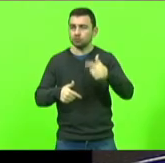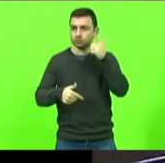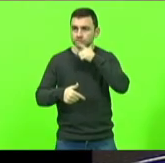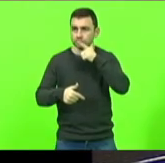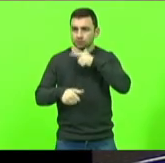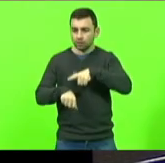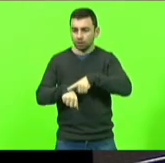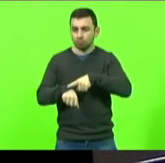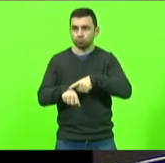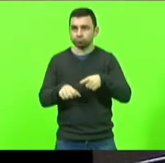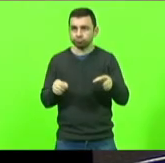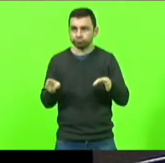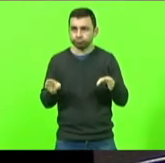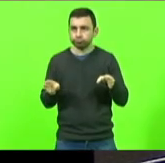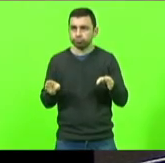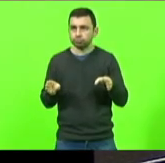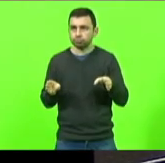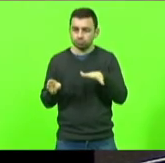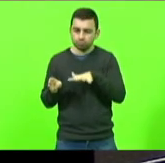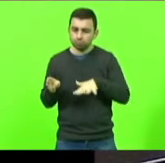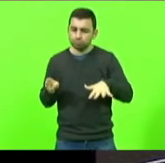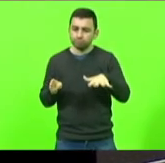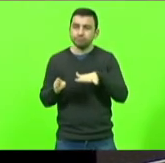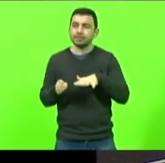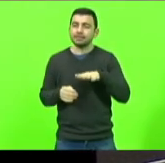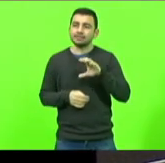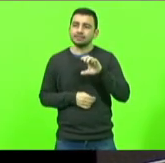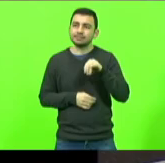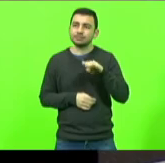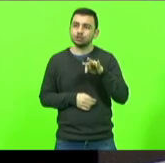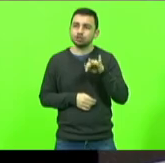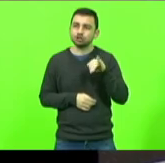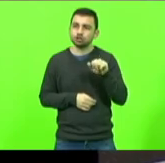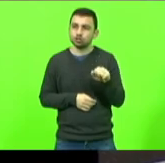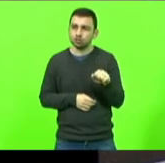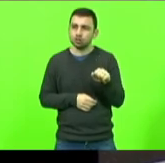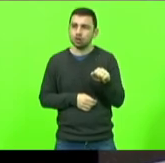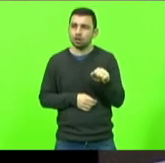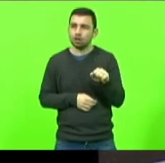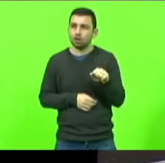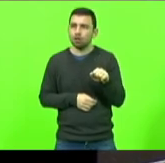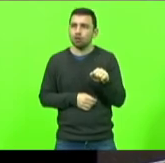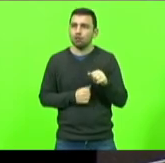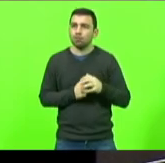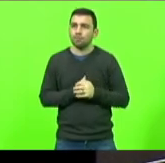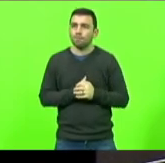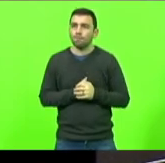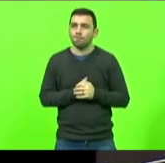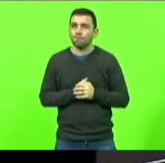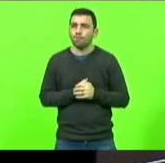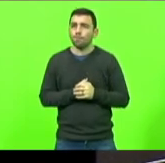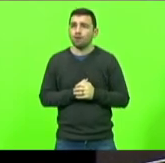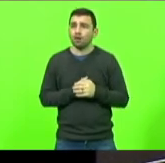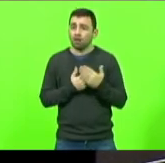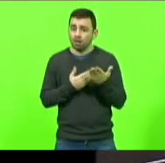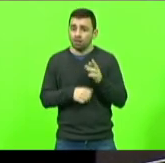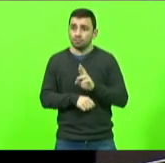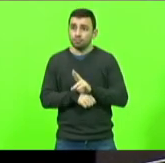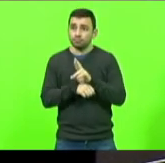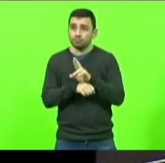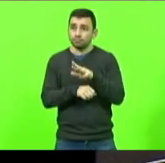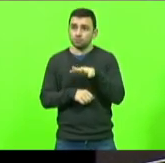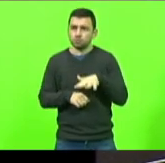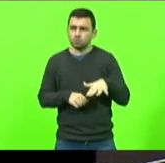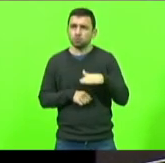a doutora Cíntia que vem aqui se manifestar representando a todos